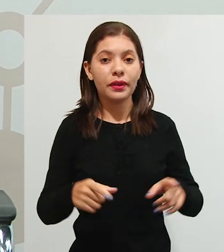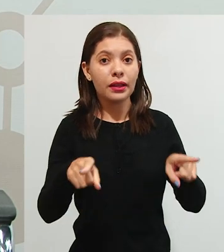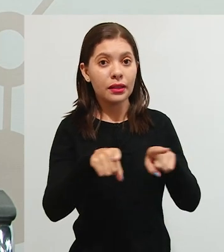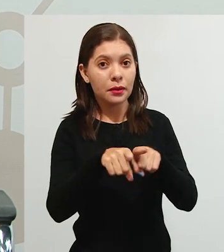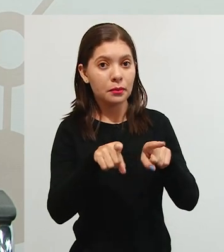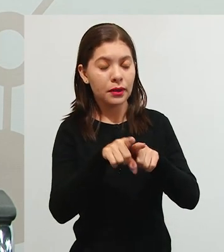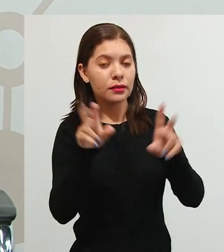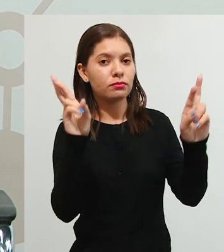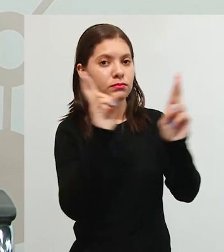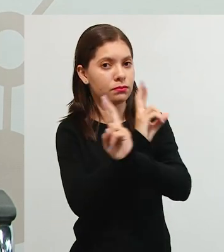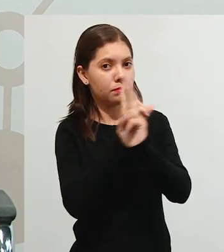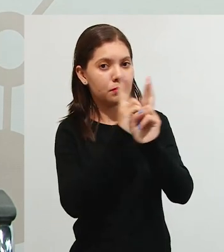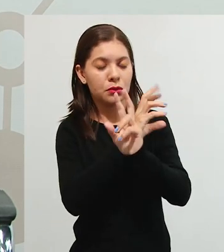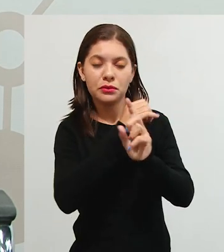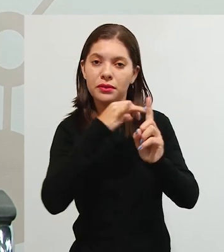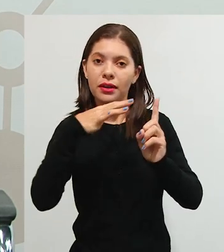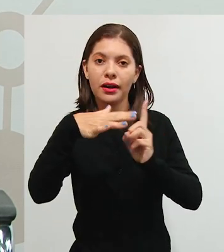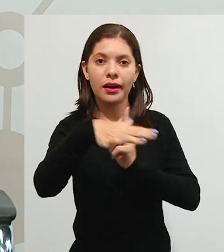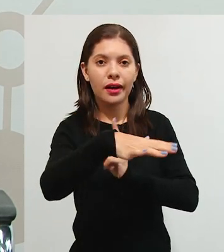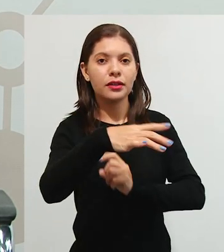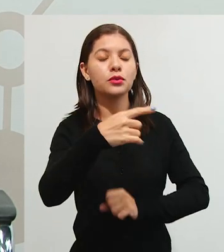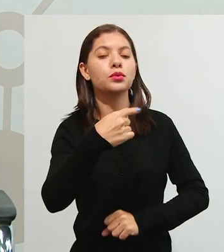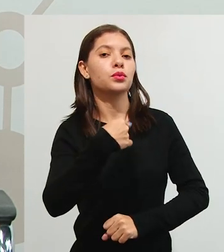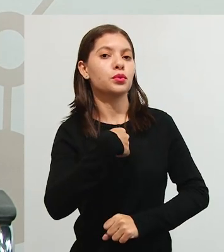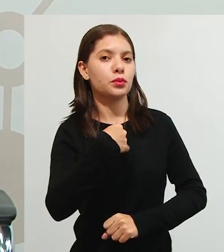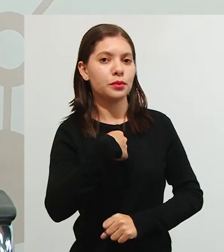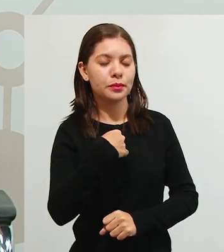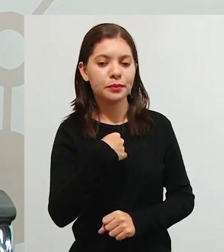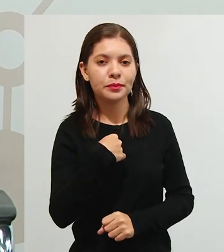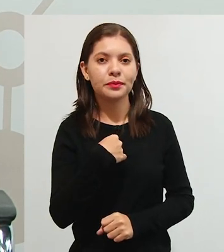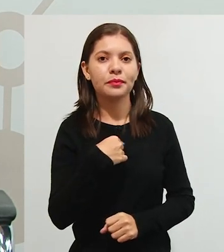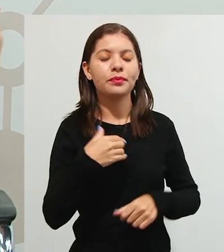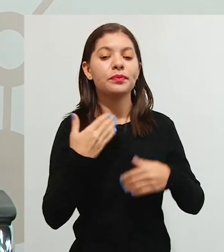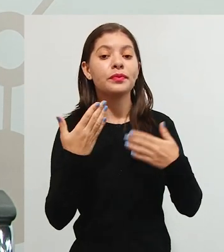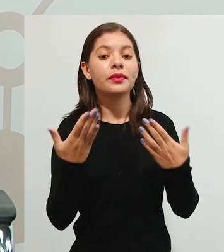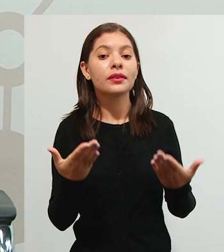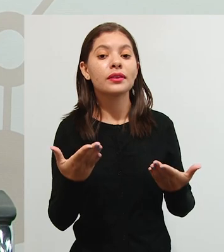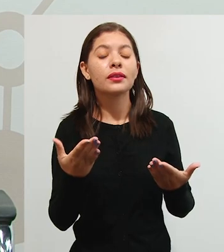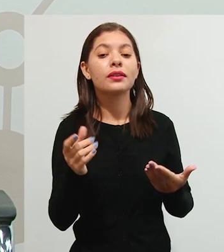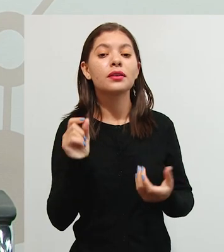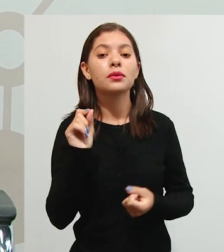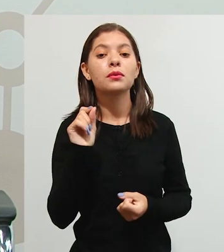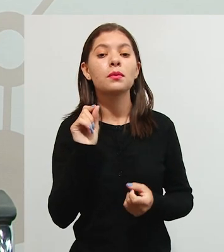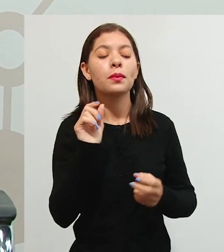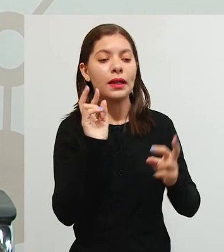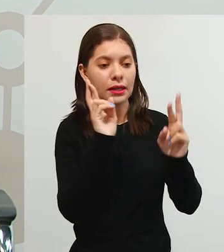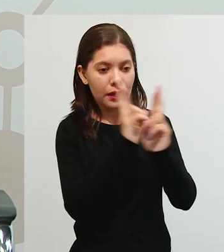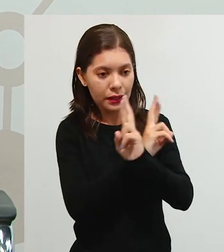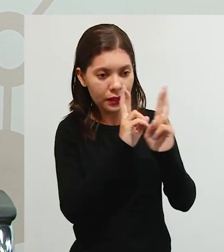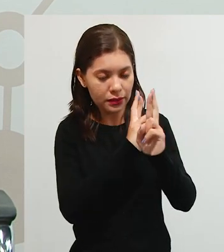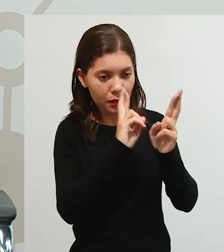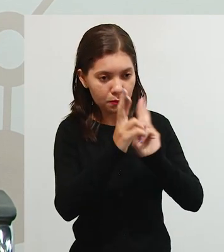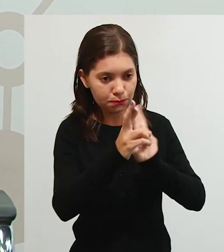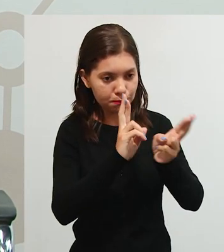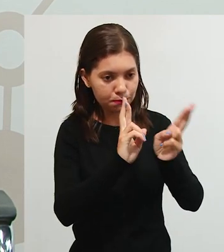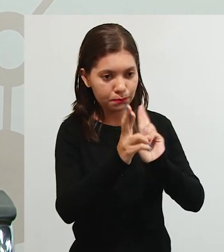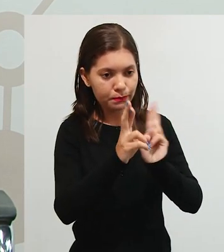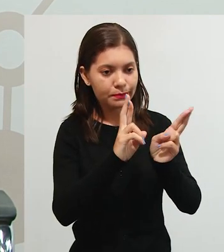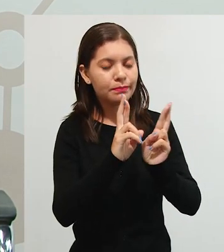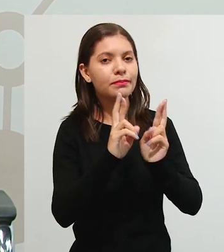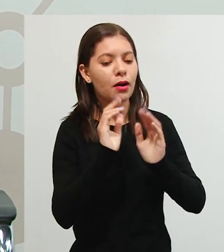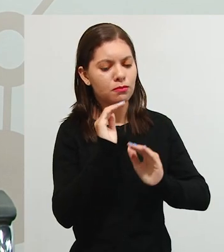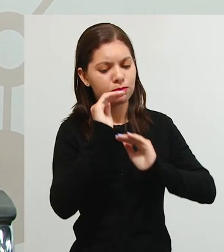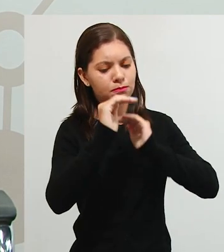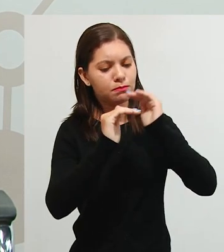sociais, o eu. Então nessa relação que se dá então a aprendizagem no